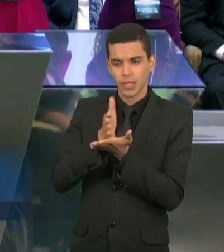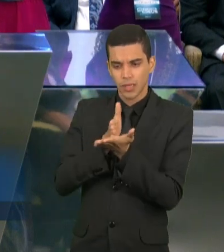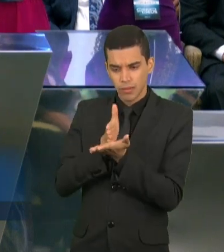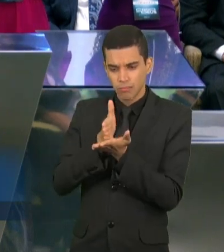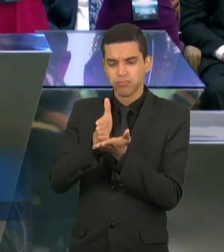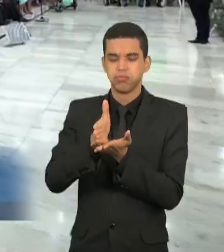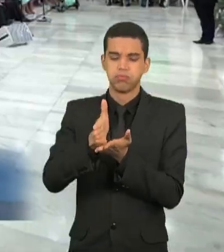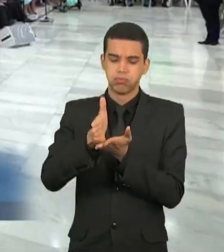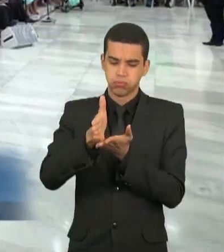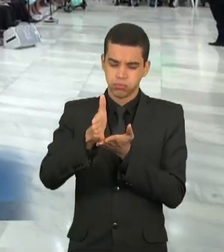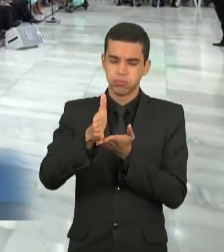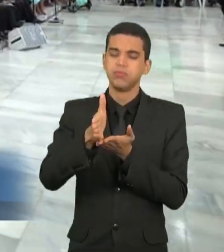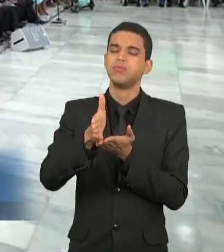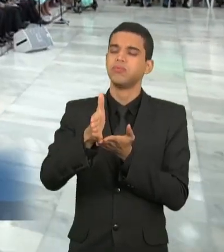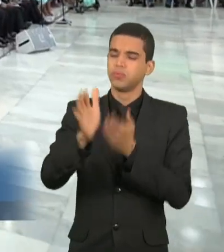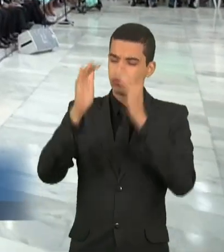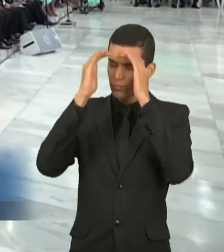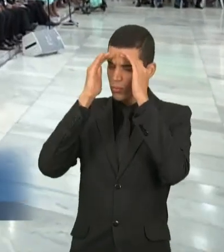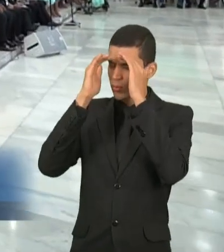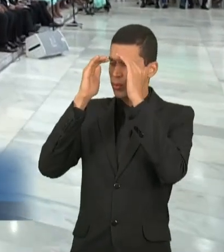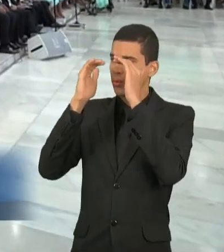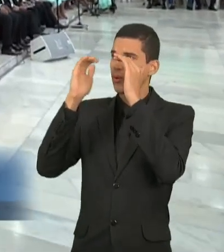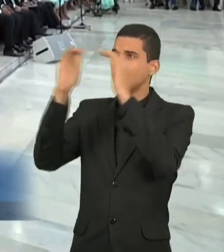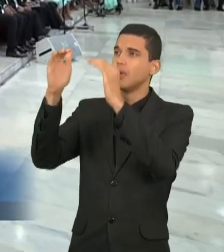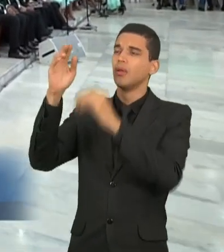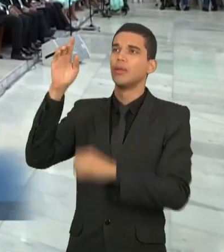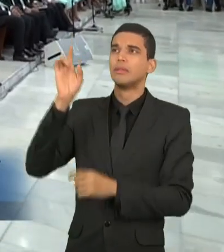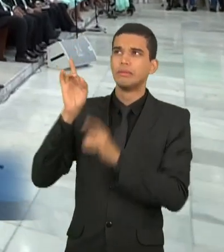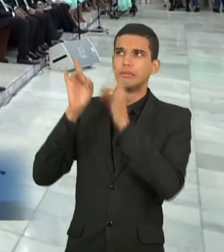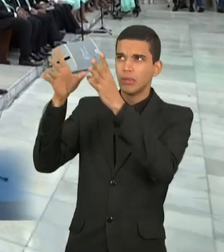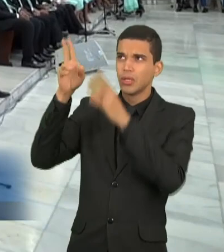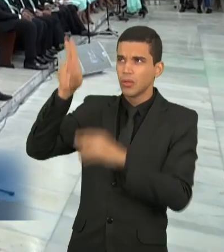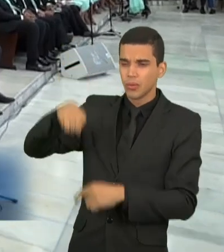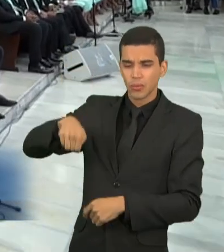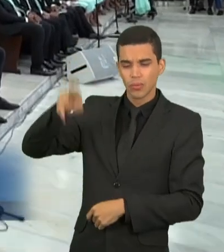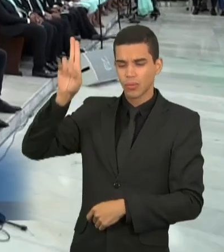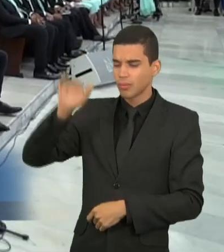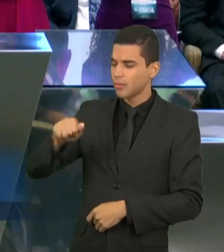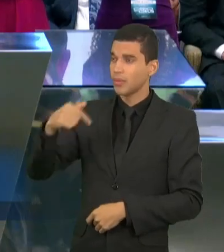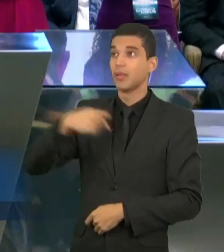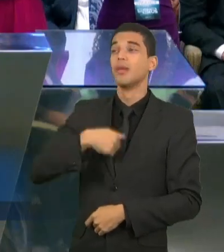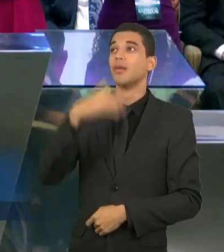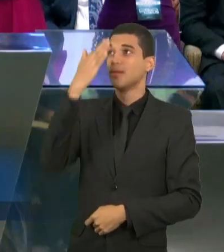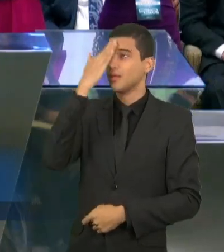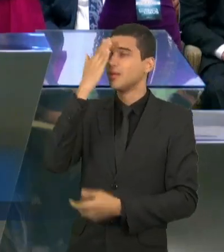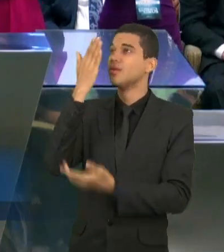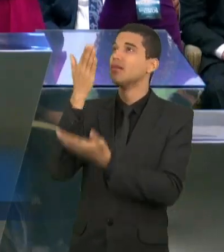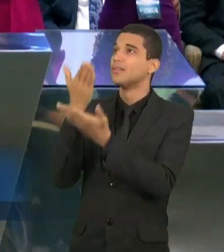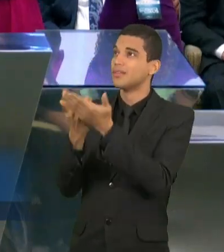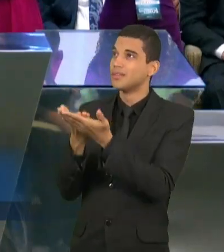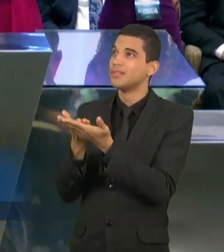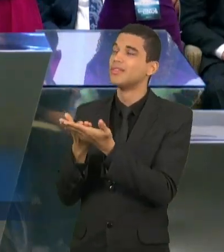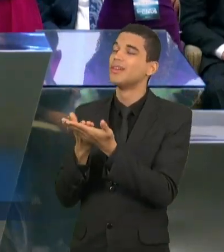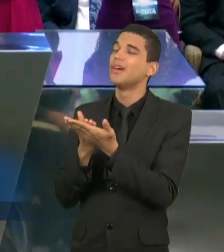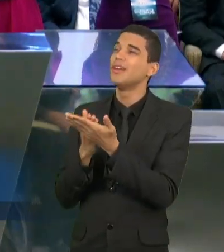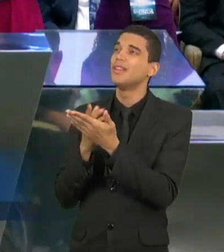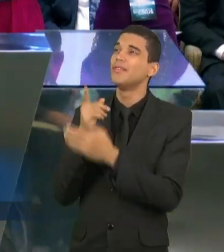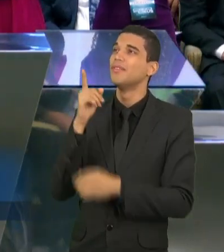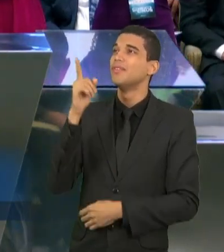fé, não nego teu nome, eu creio em ti.